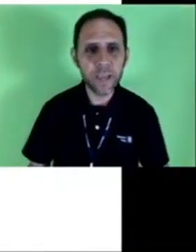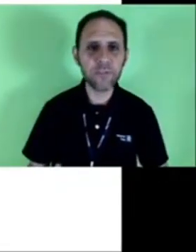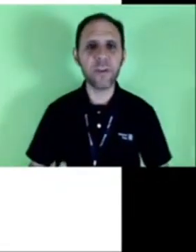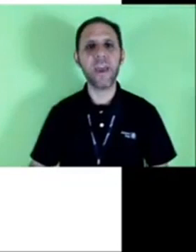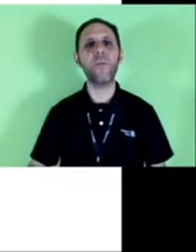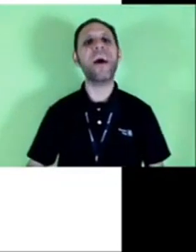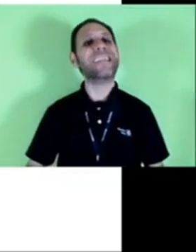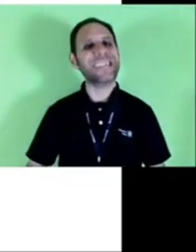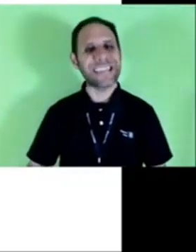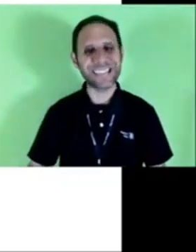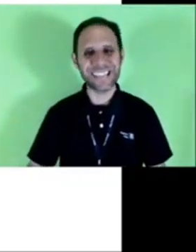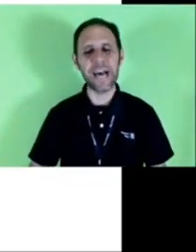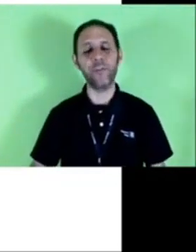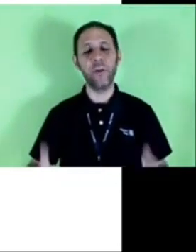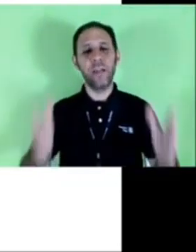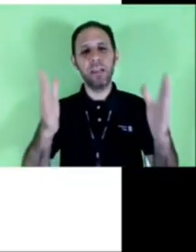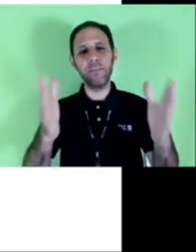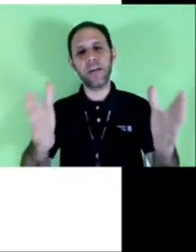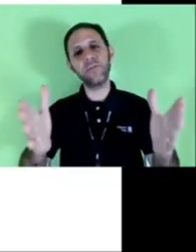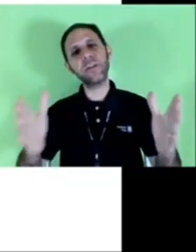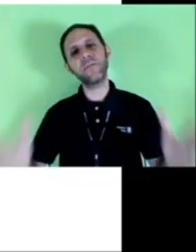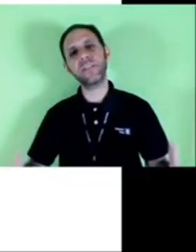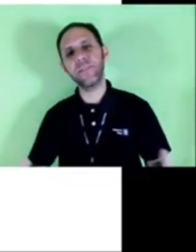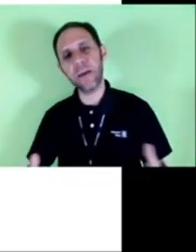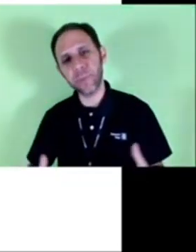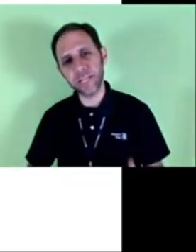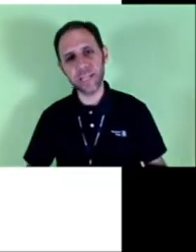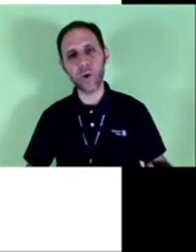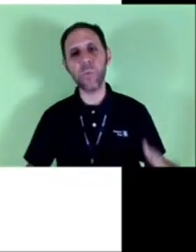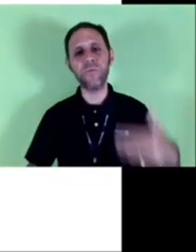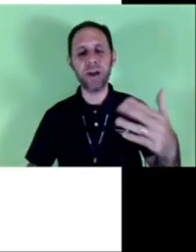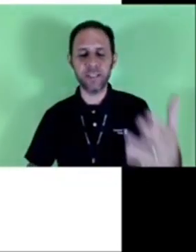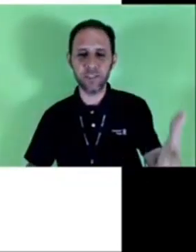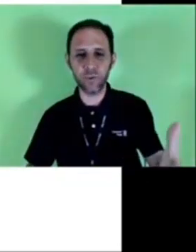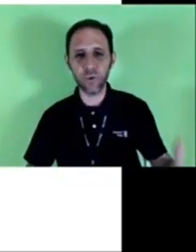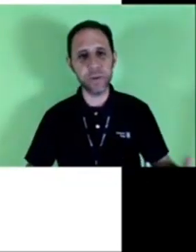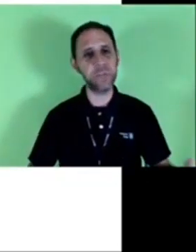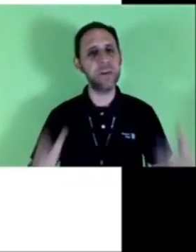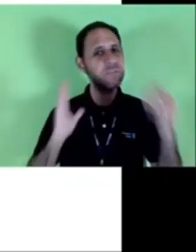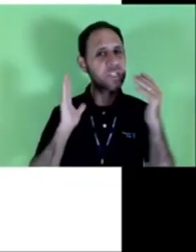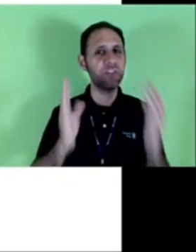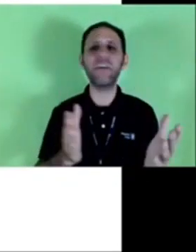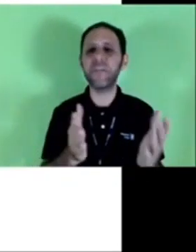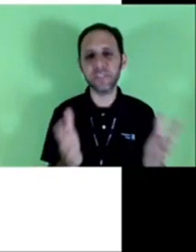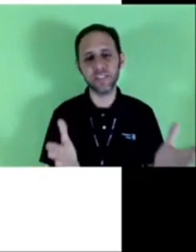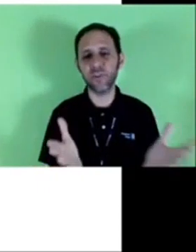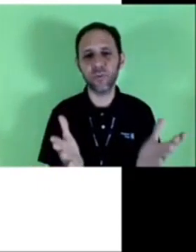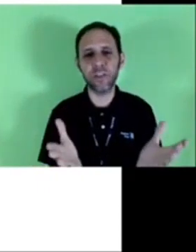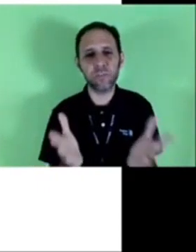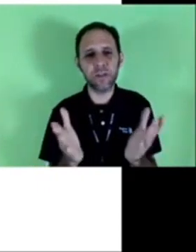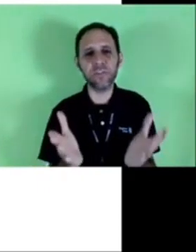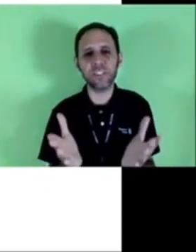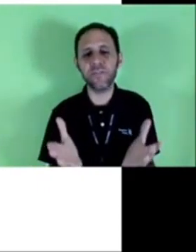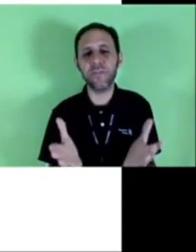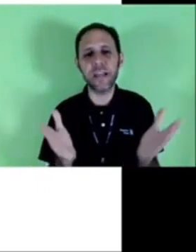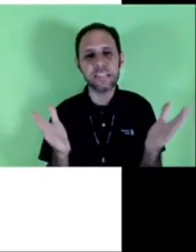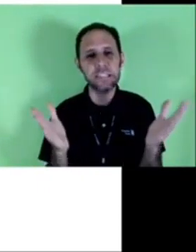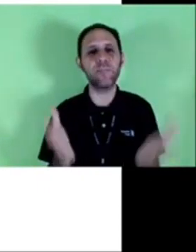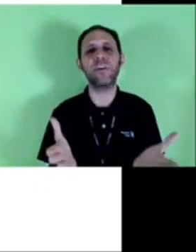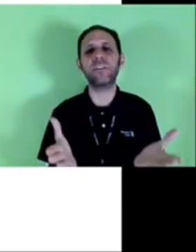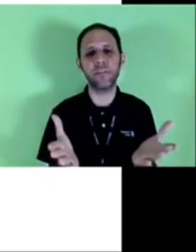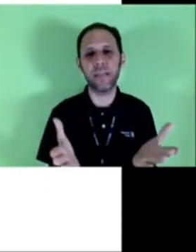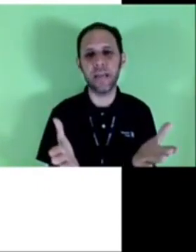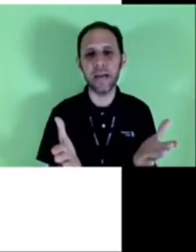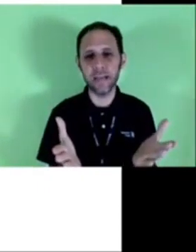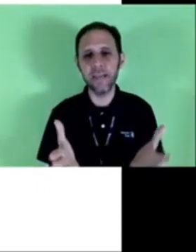documento é o atestado lembrando que você vai aprender como faz esse documento mas você não vai fazer esse documento para você falar